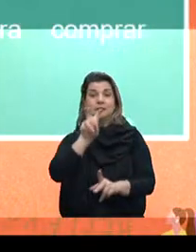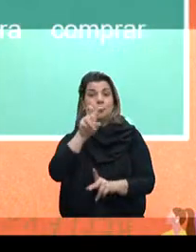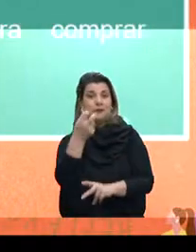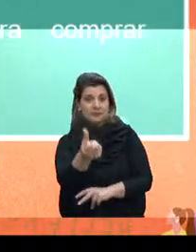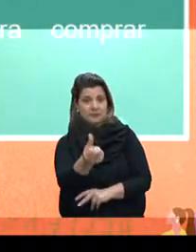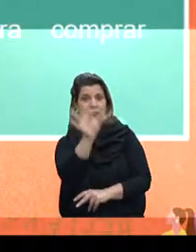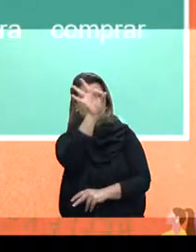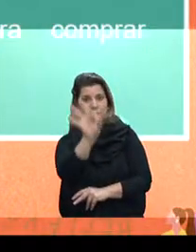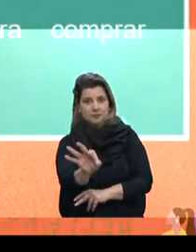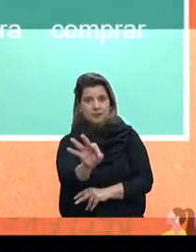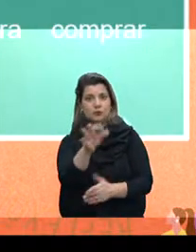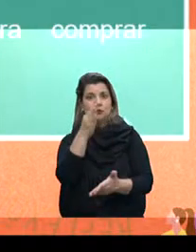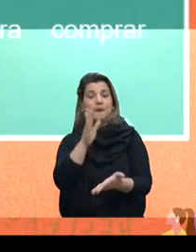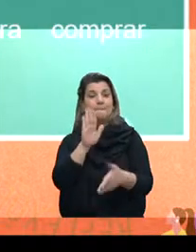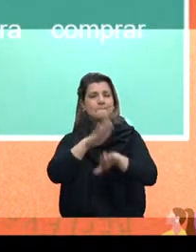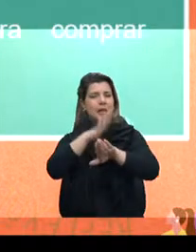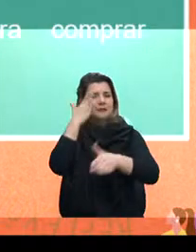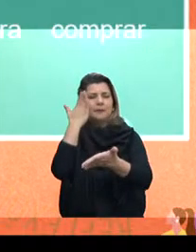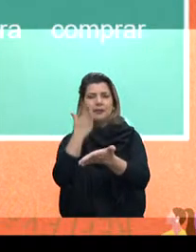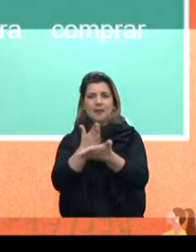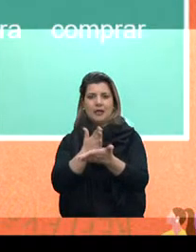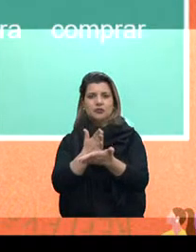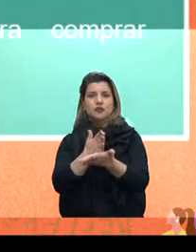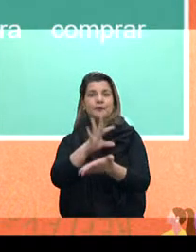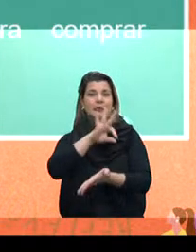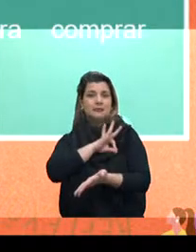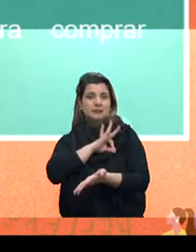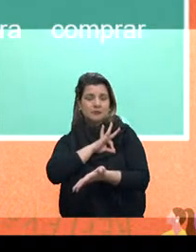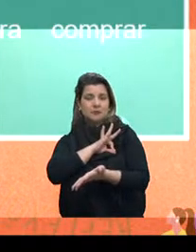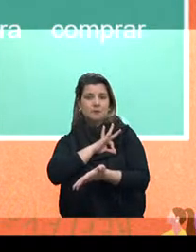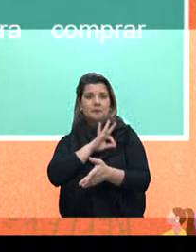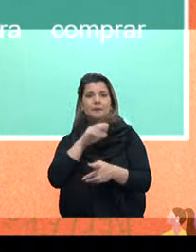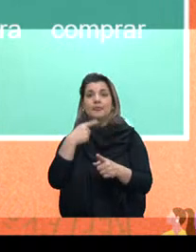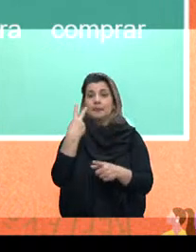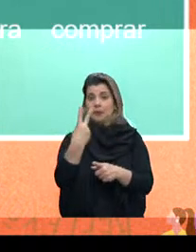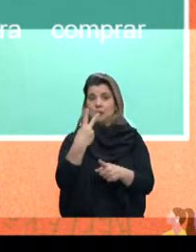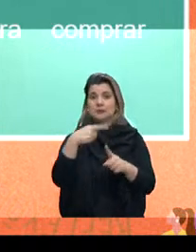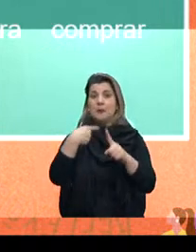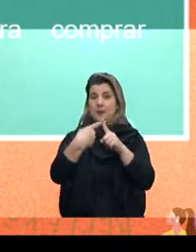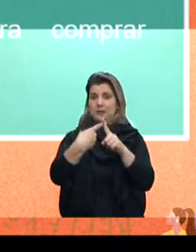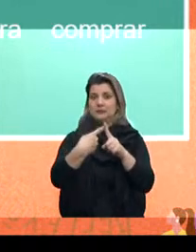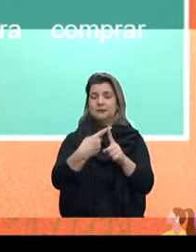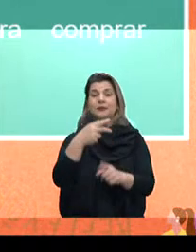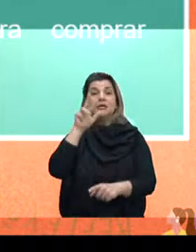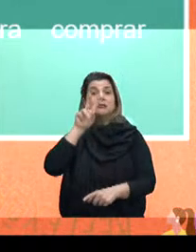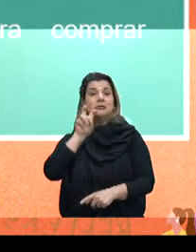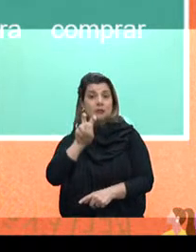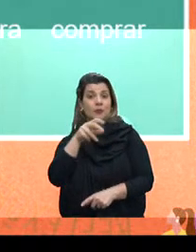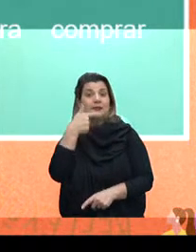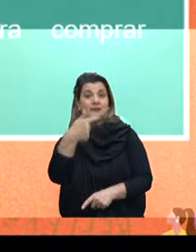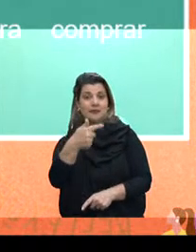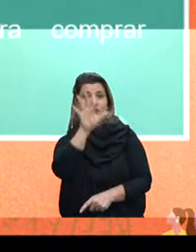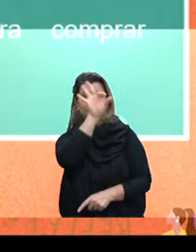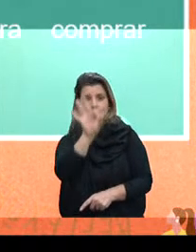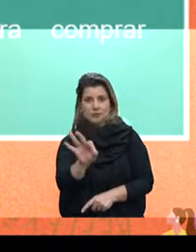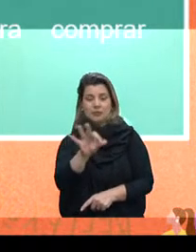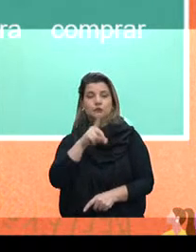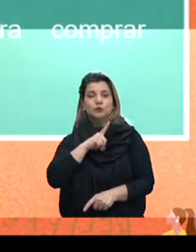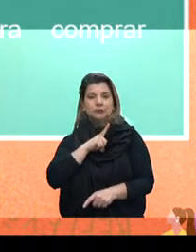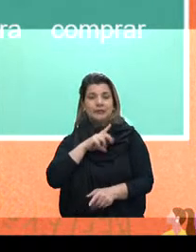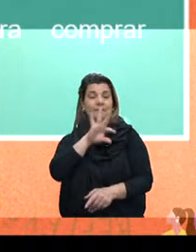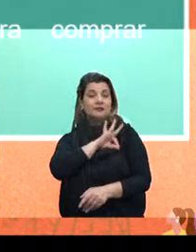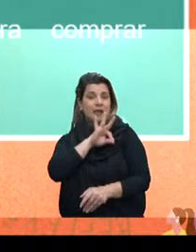mais da metade, são rendas de até dois salários mínimos. 57% teve a renda da família diminuída pela